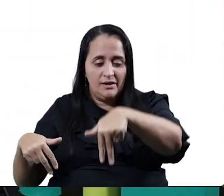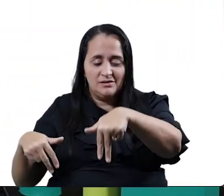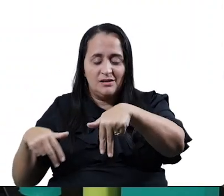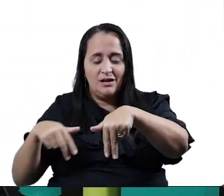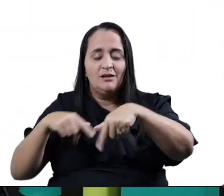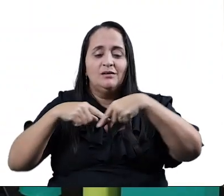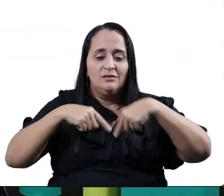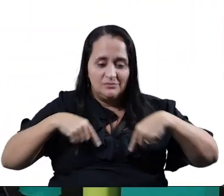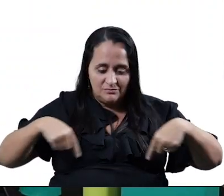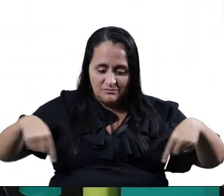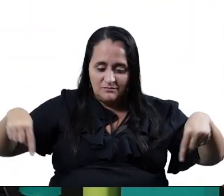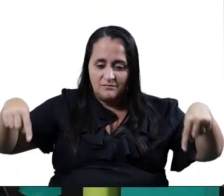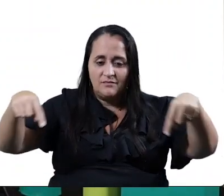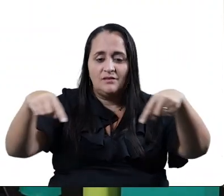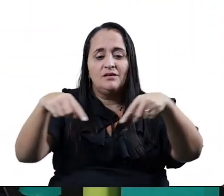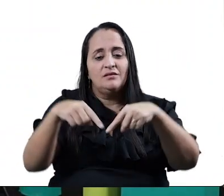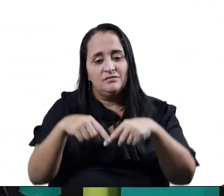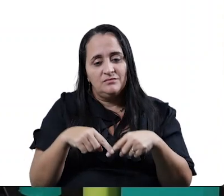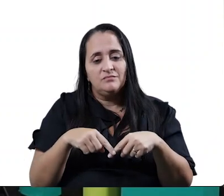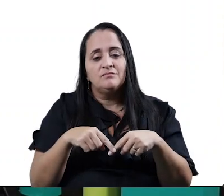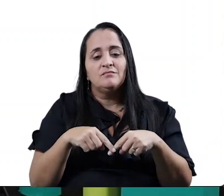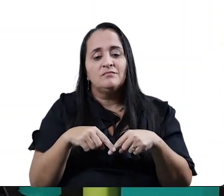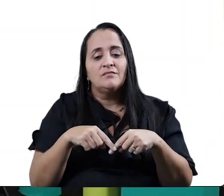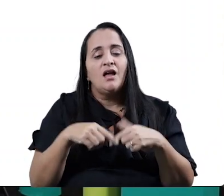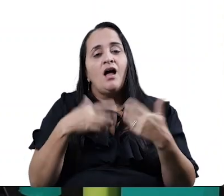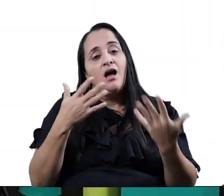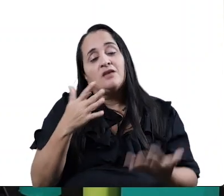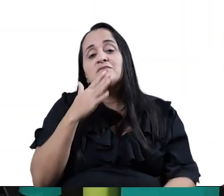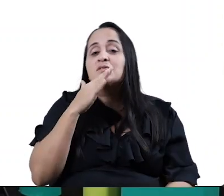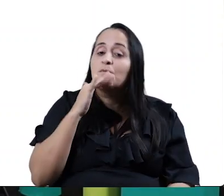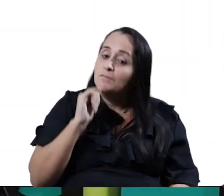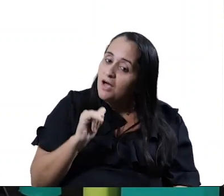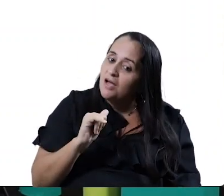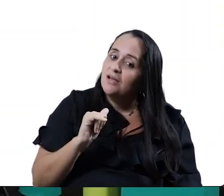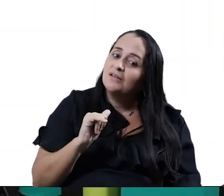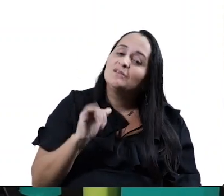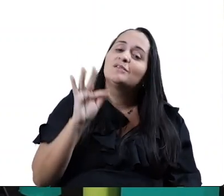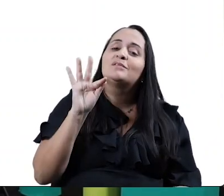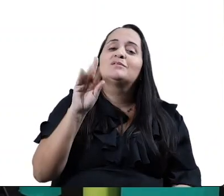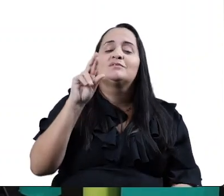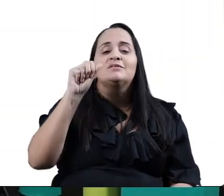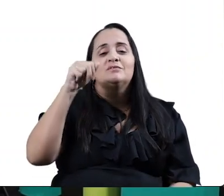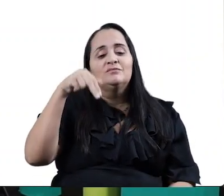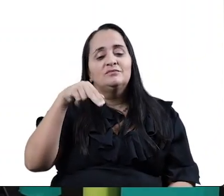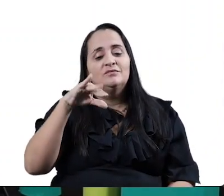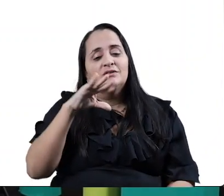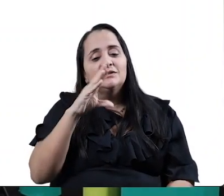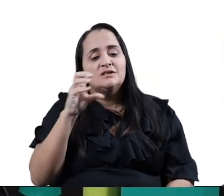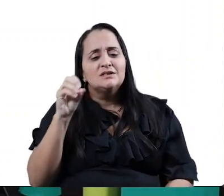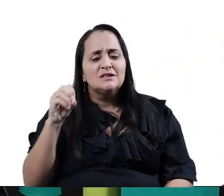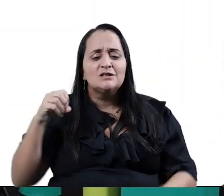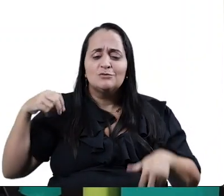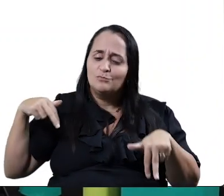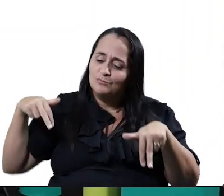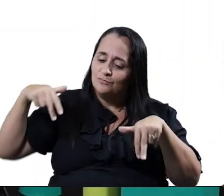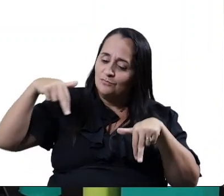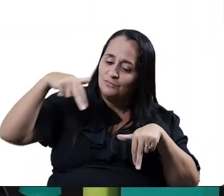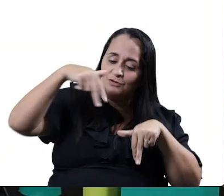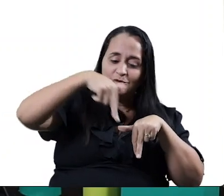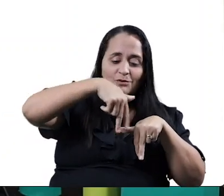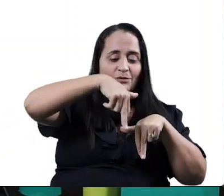E aí, continua. Aí, quem entra na roda de novo, vai ser o Pai Francisco. Certo? Aí o Pai Francisco entrou na